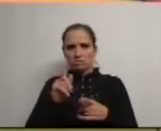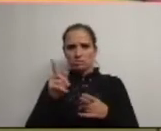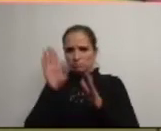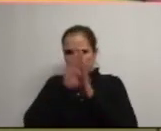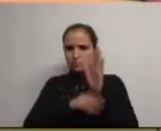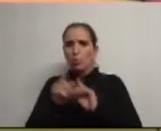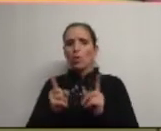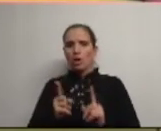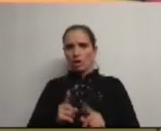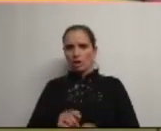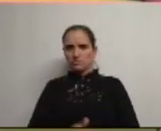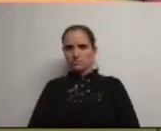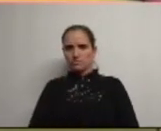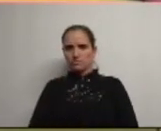o que